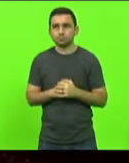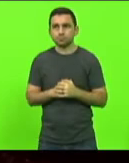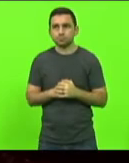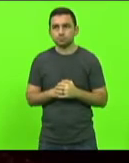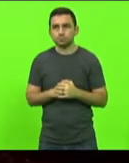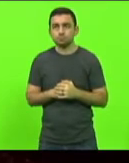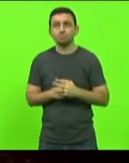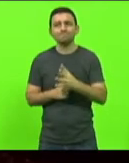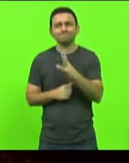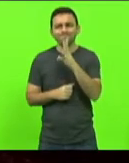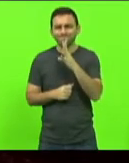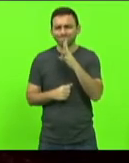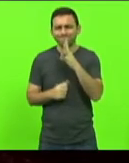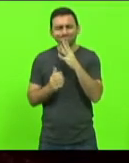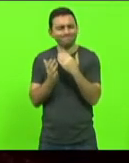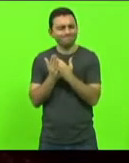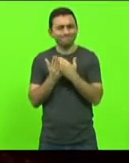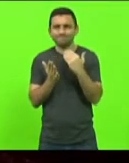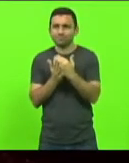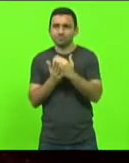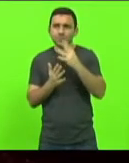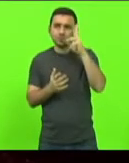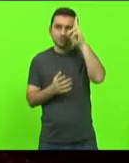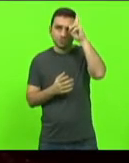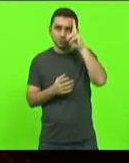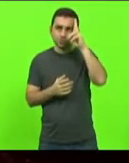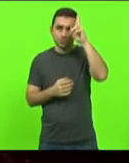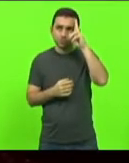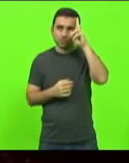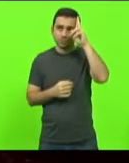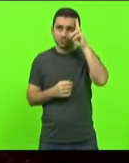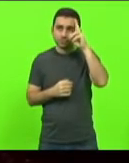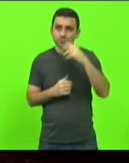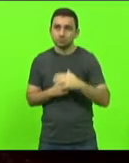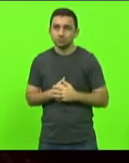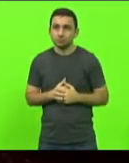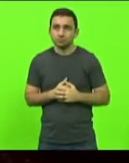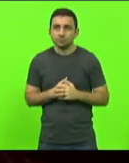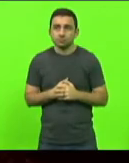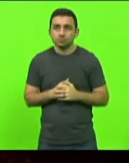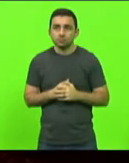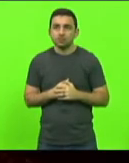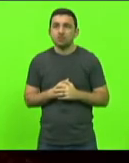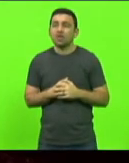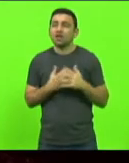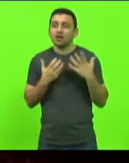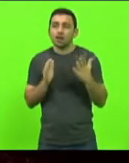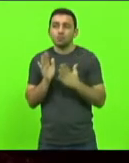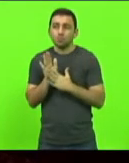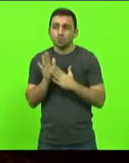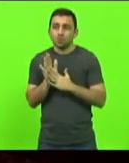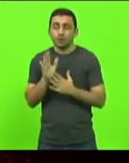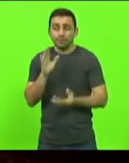conhece bastante a história, nos propõe a criação de uma homenagem